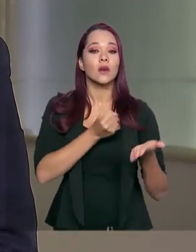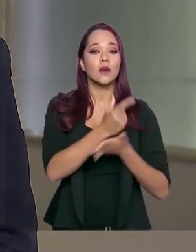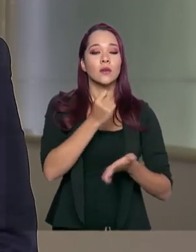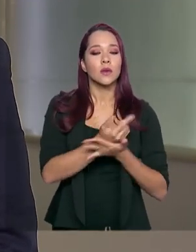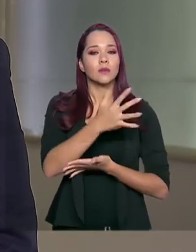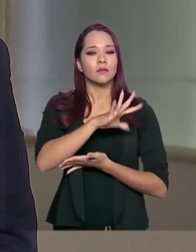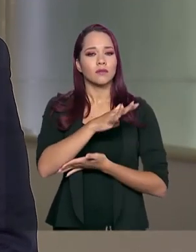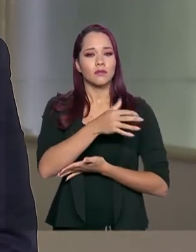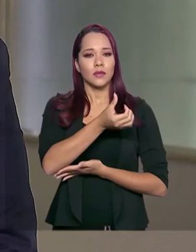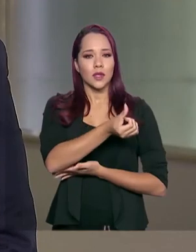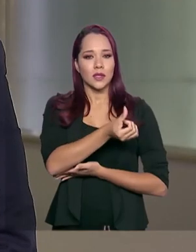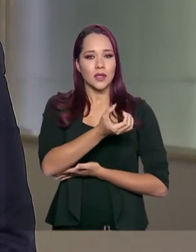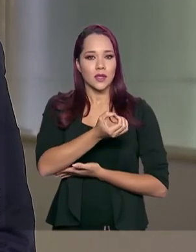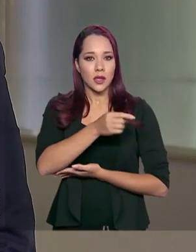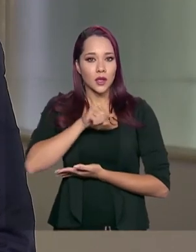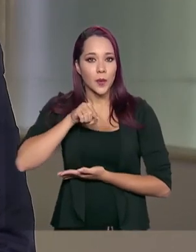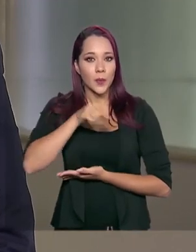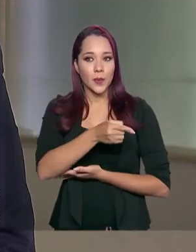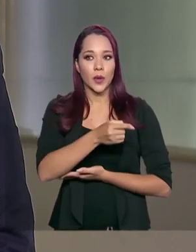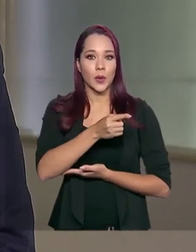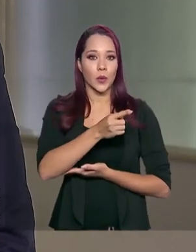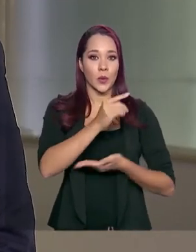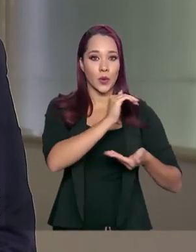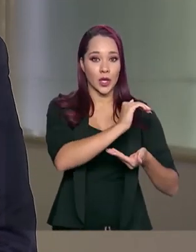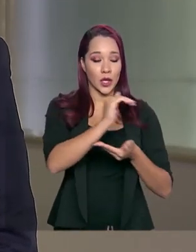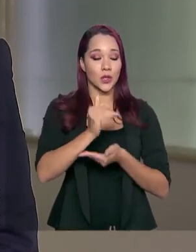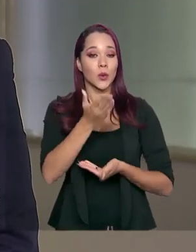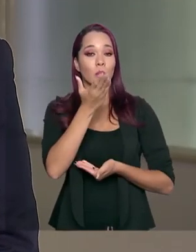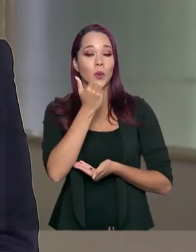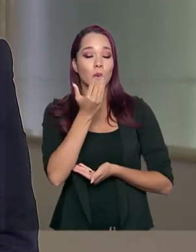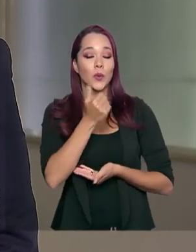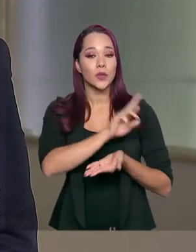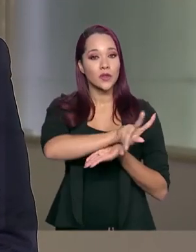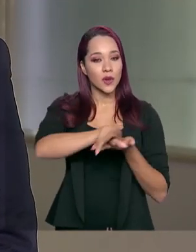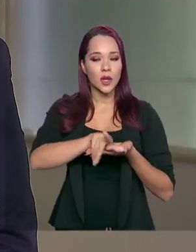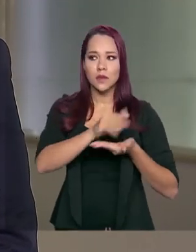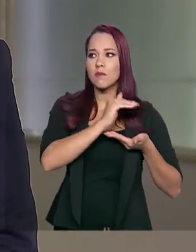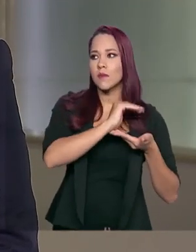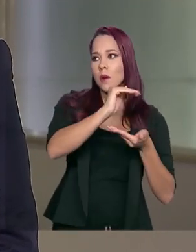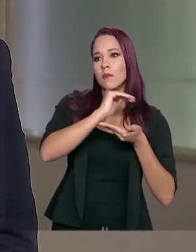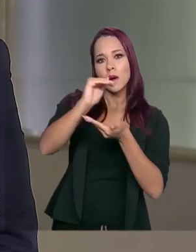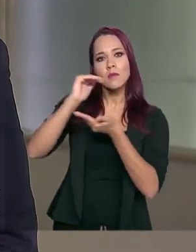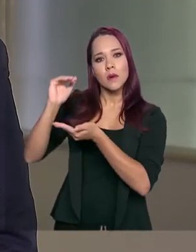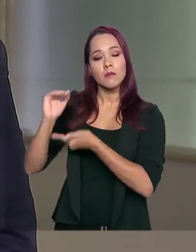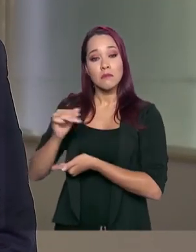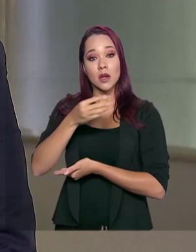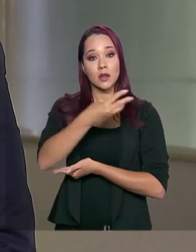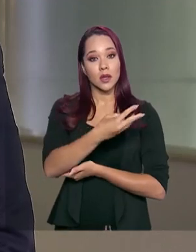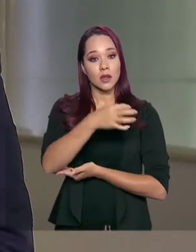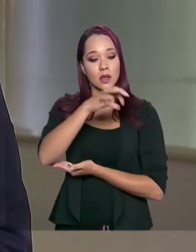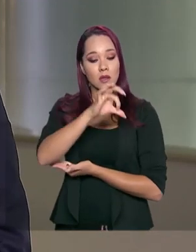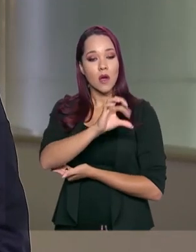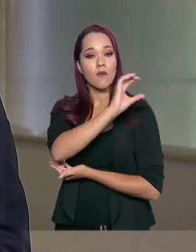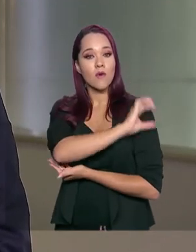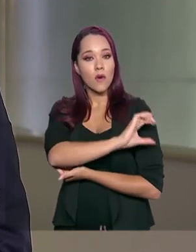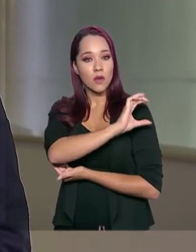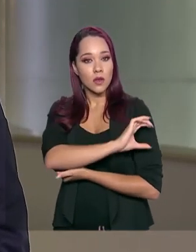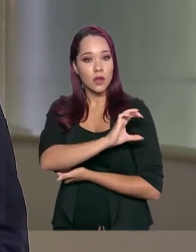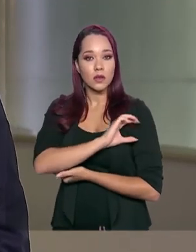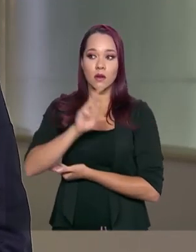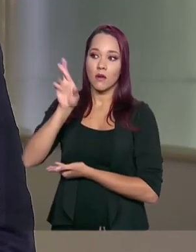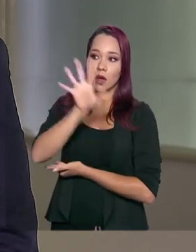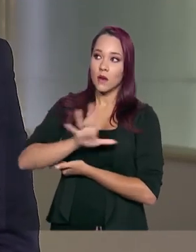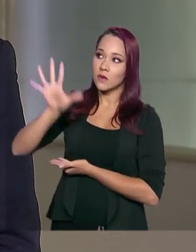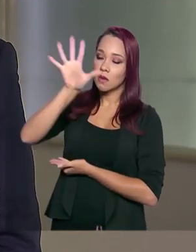aproximadamente 60 mil cestas básicas, que foram distribuídas às nossas 39 coordenações regionais.